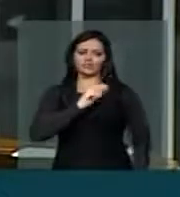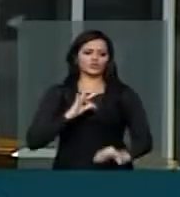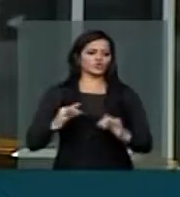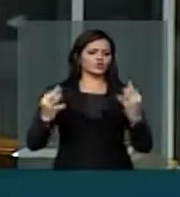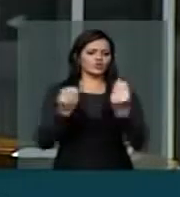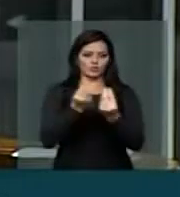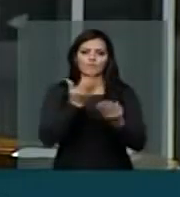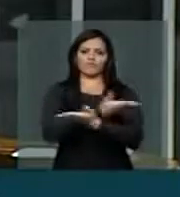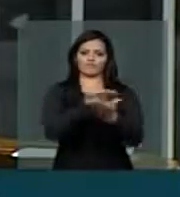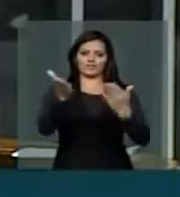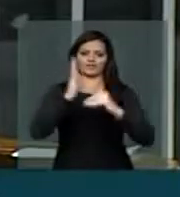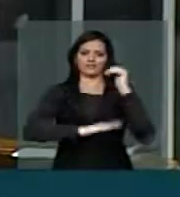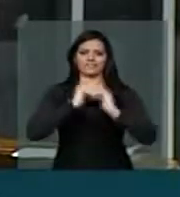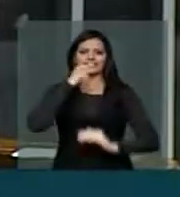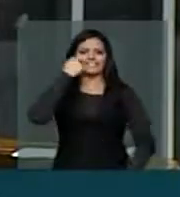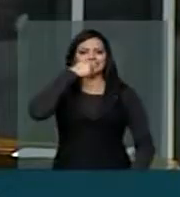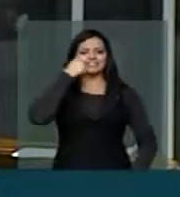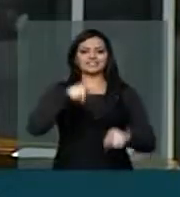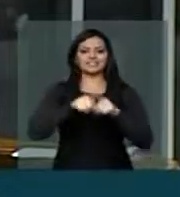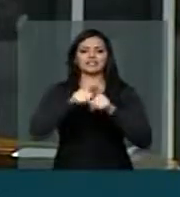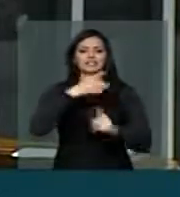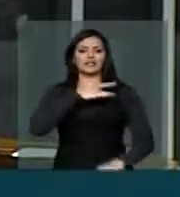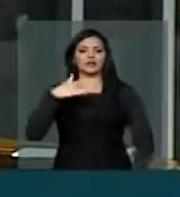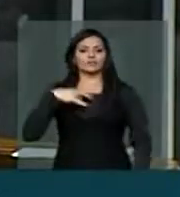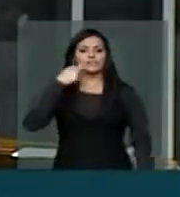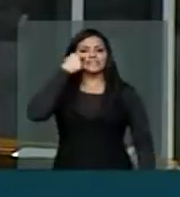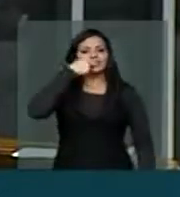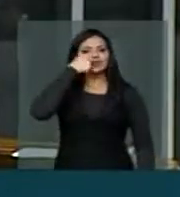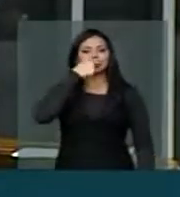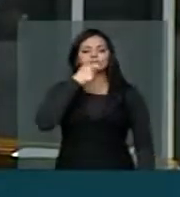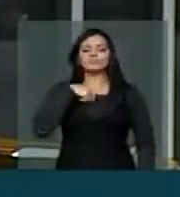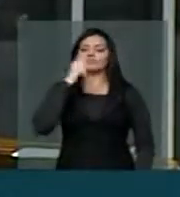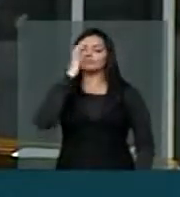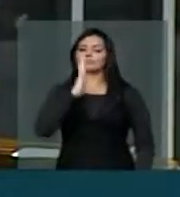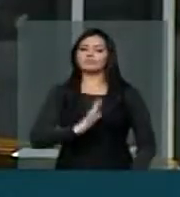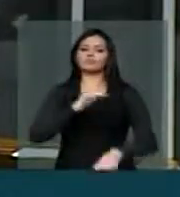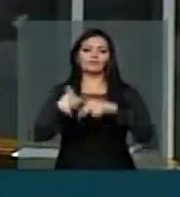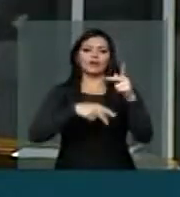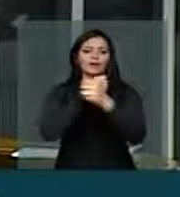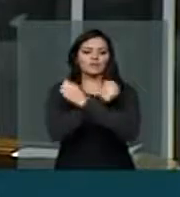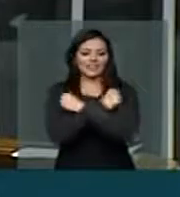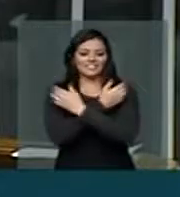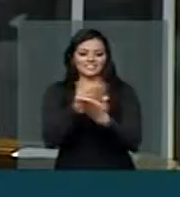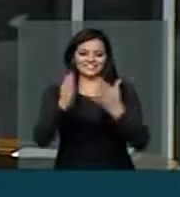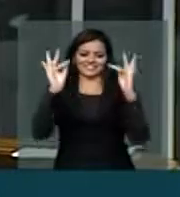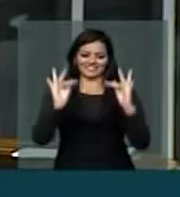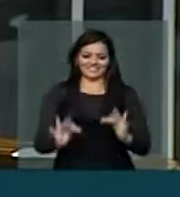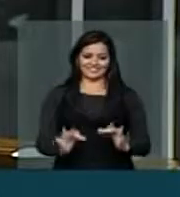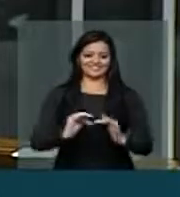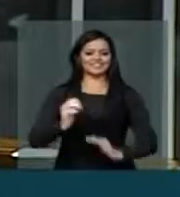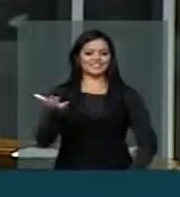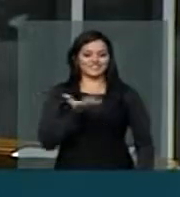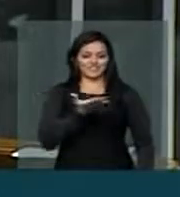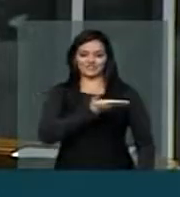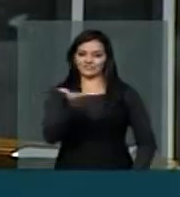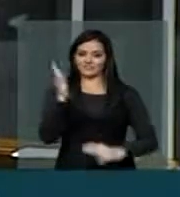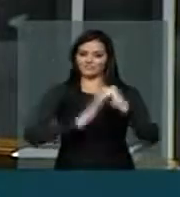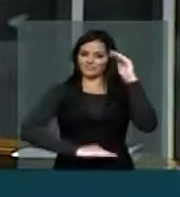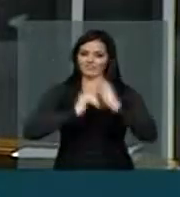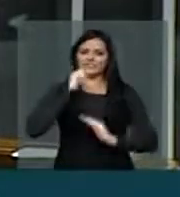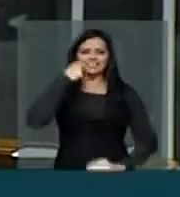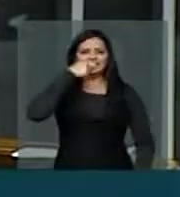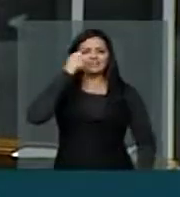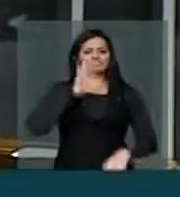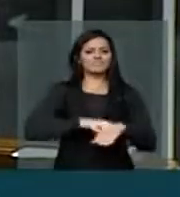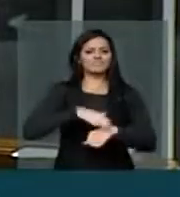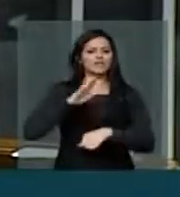vocês também a saúde bucal brasileira um abraço a vocês felicidades e eu quero que vocês sejam muito